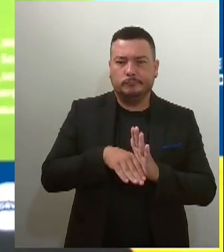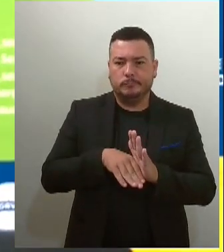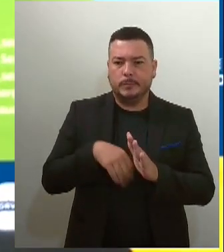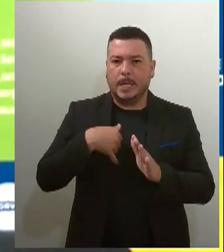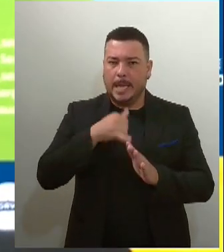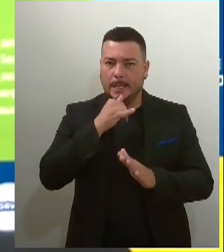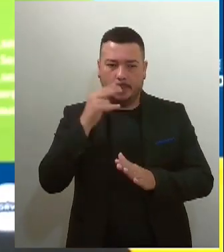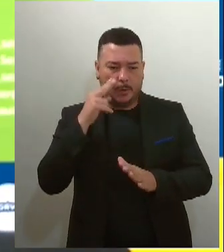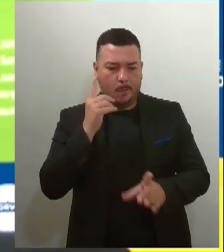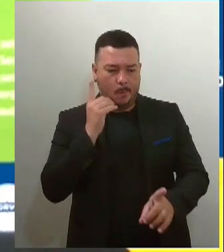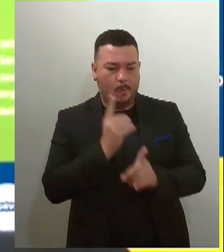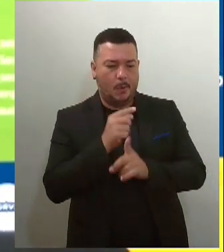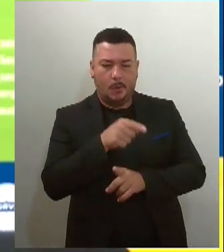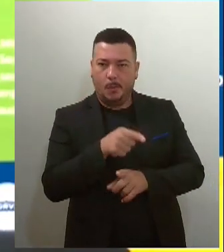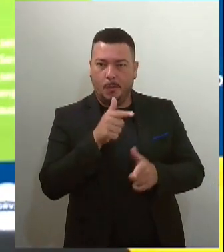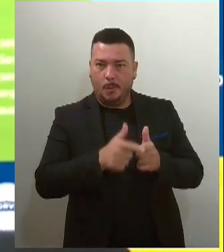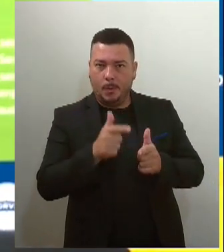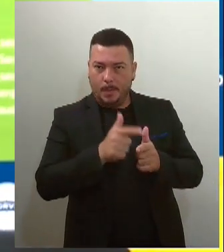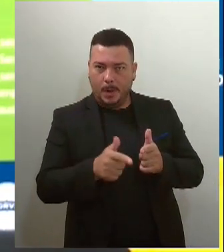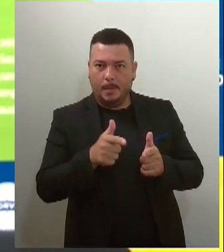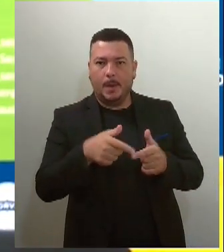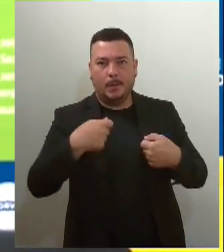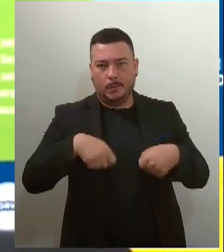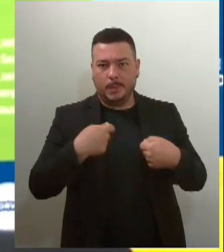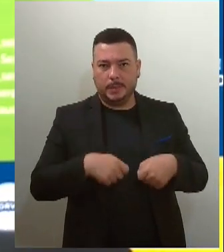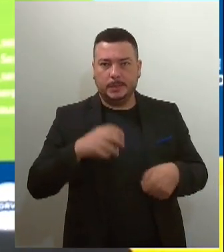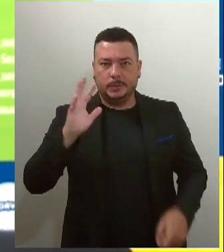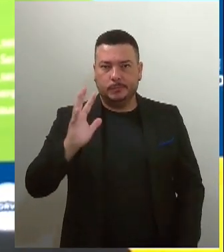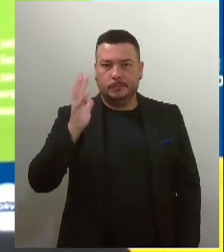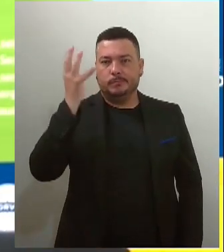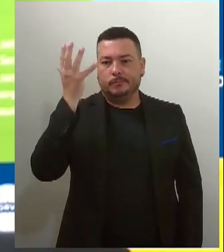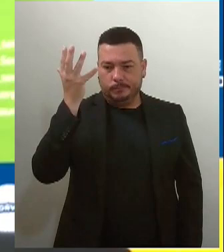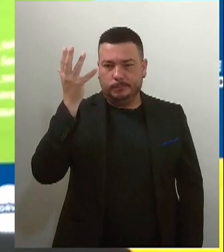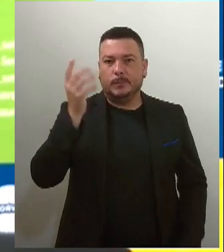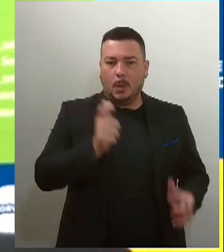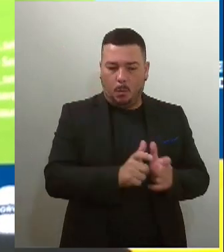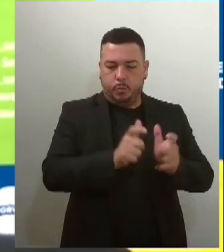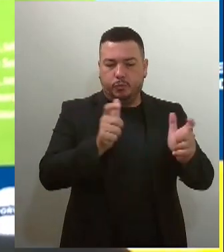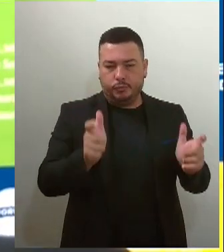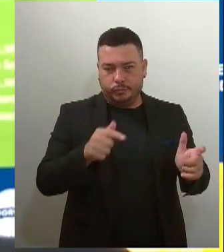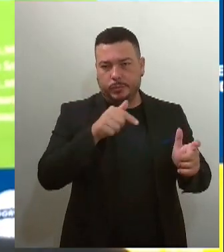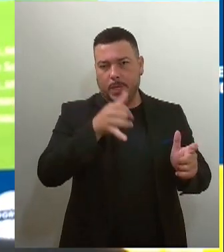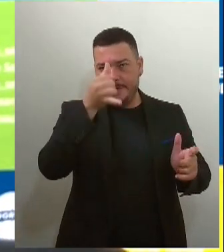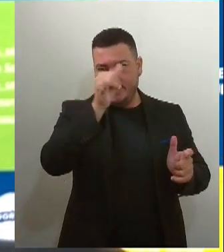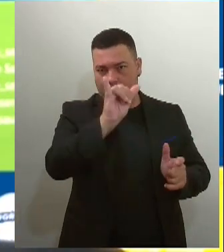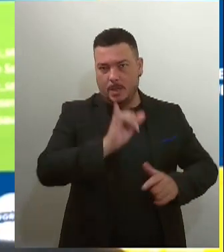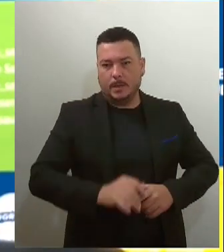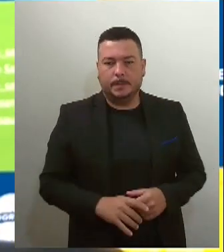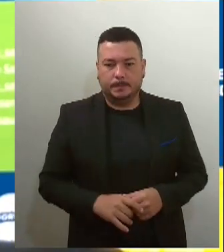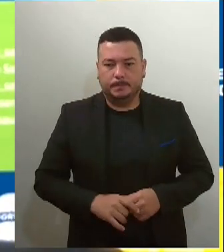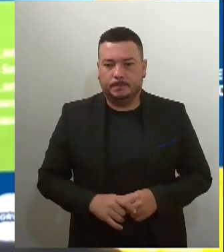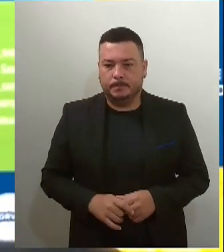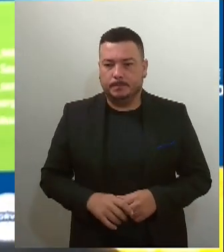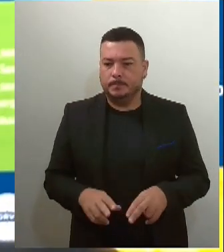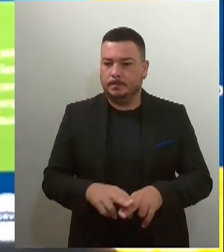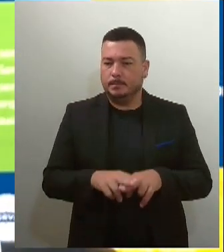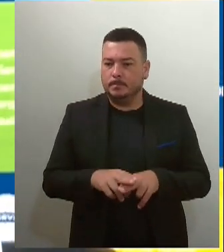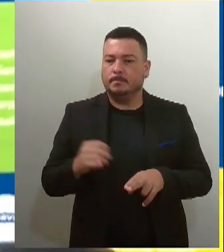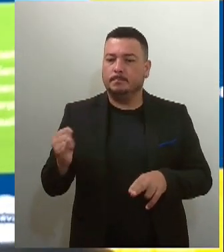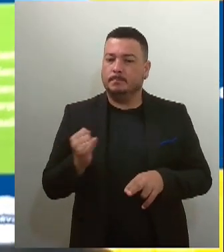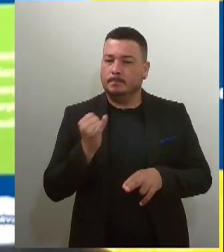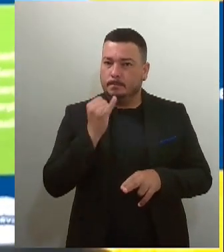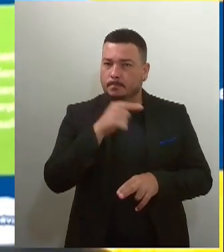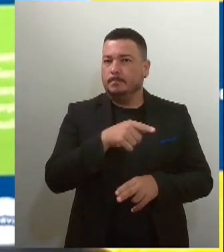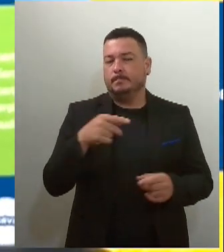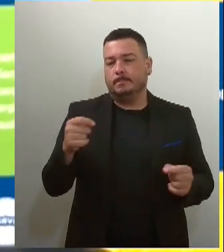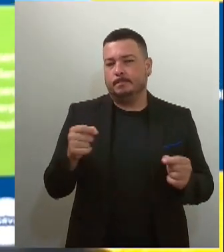não tenha surtos ou epidemias de alguma das amoviroses. Então, é importante que isso seja feito. Então, é uma